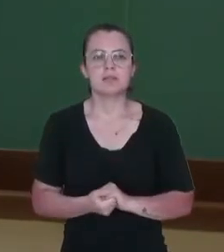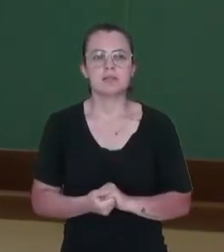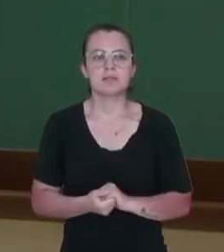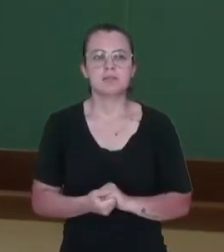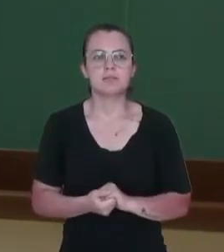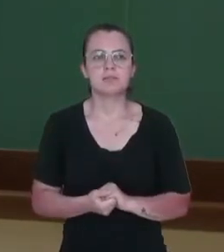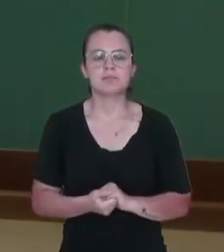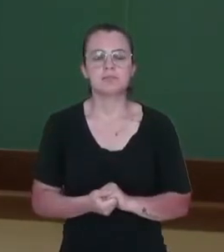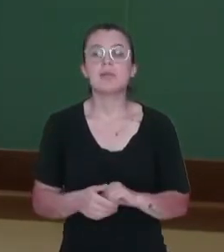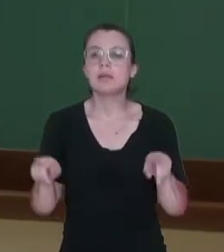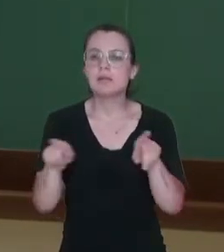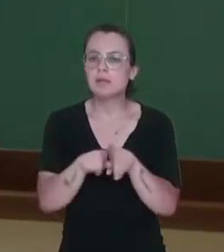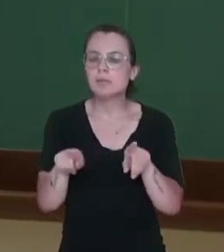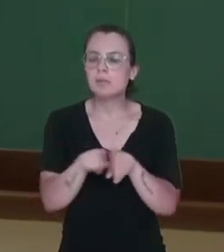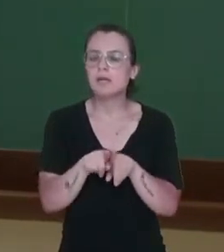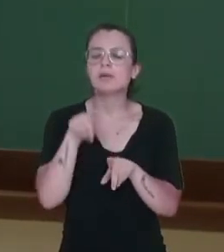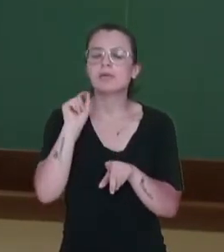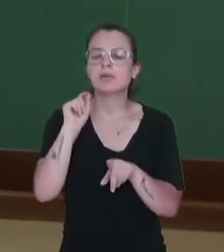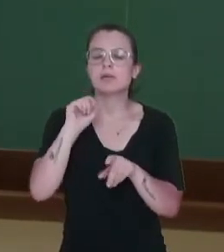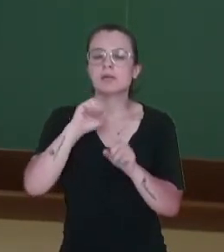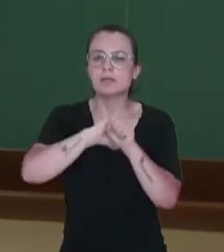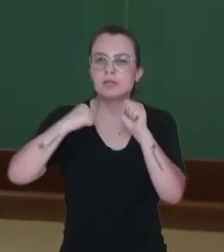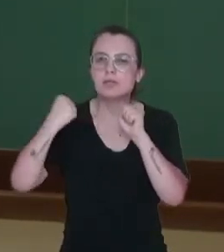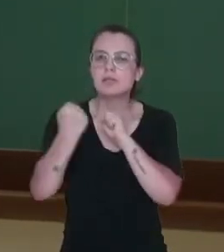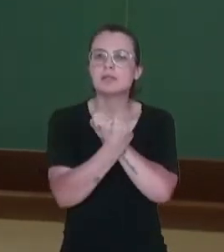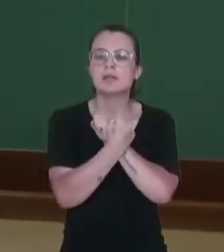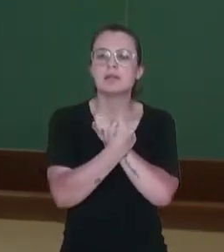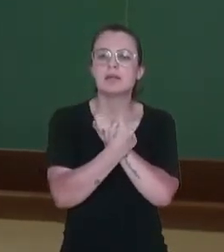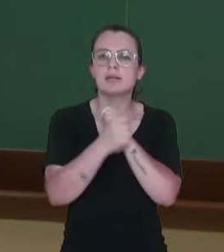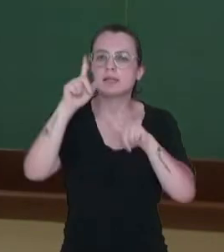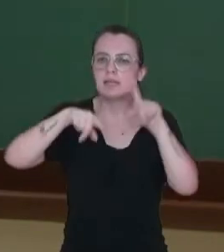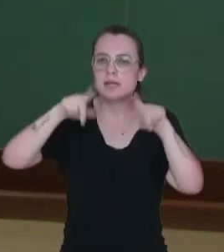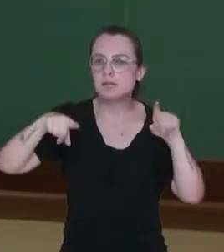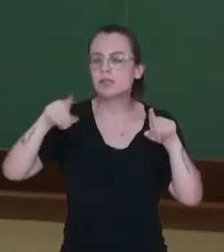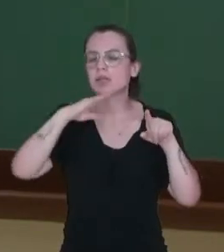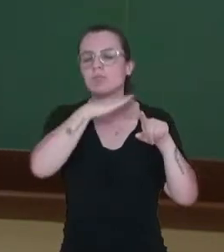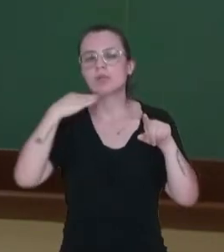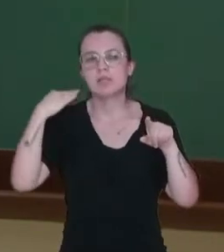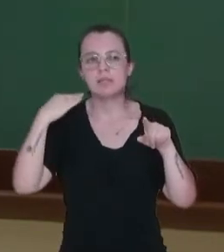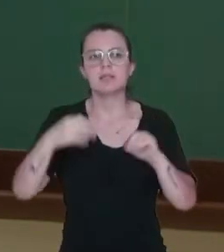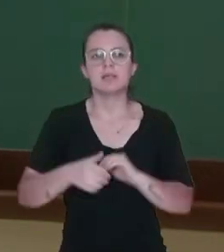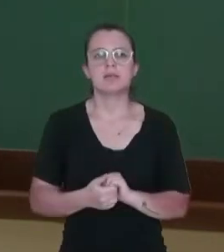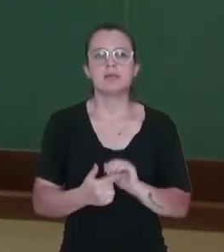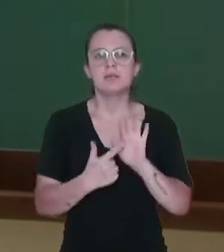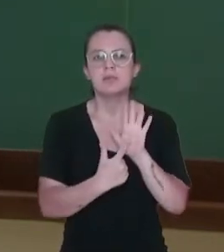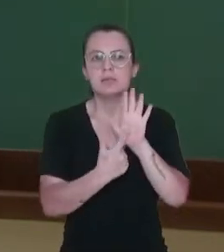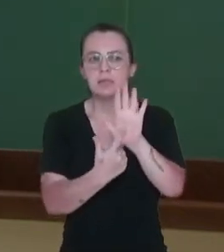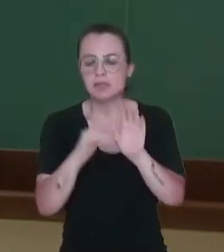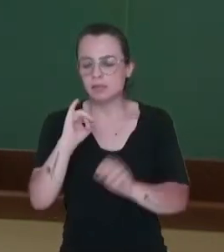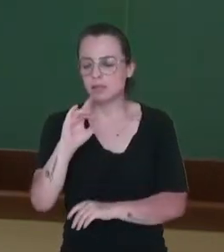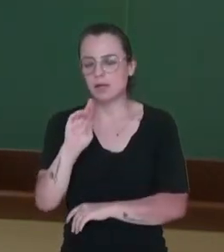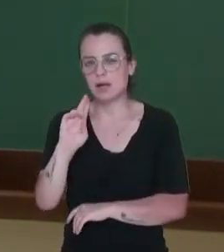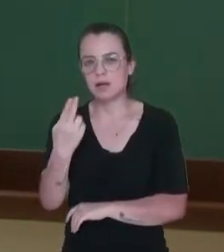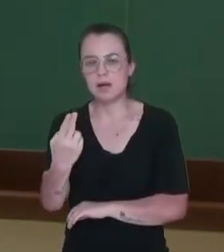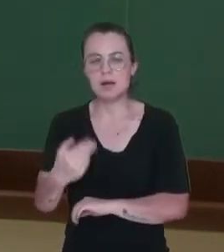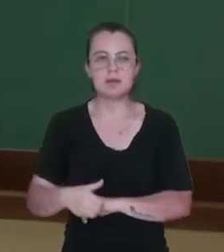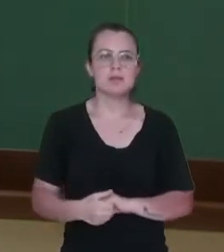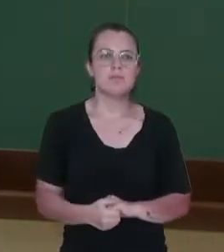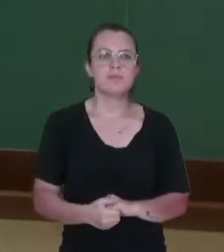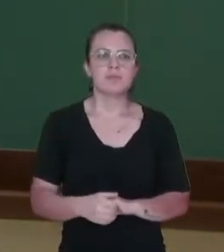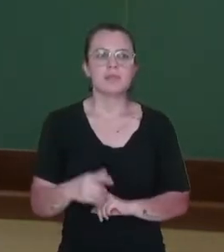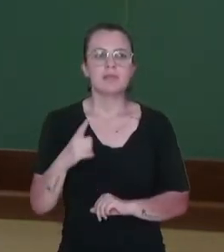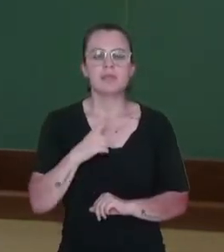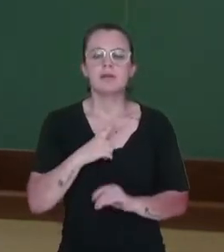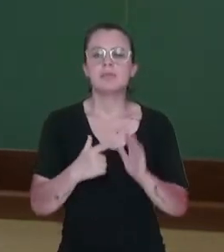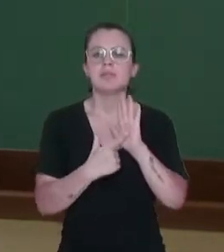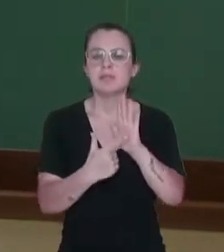sociais, como taxa de mortalidade, indicadores sociais, como IDH, que vão mostrar